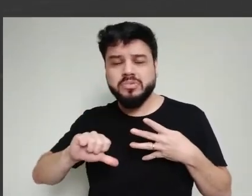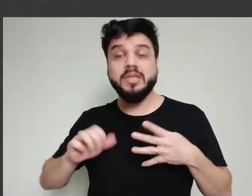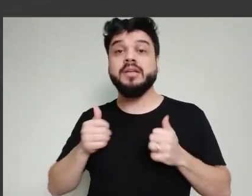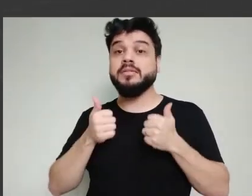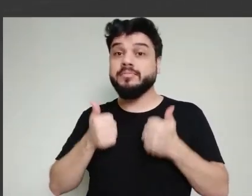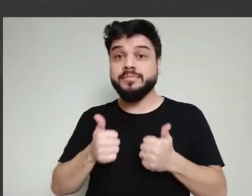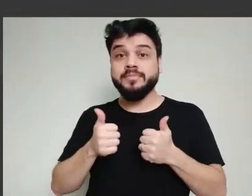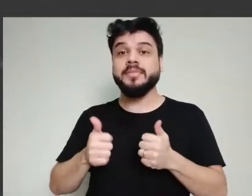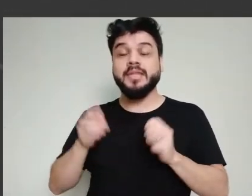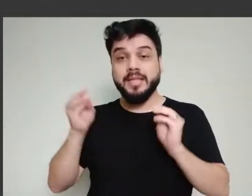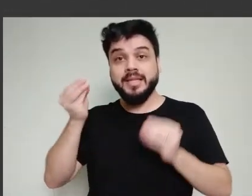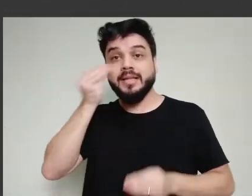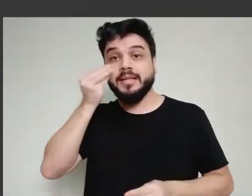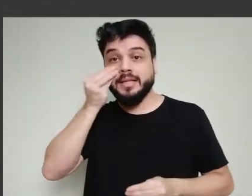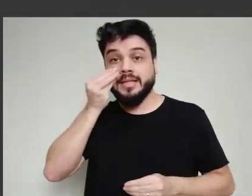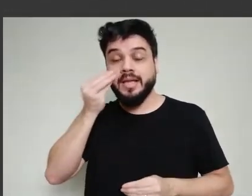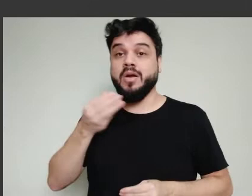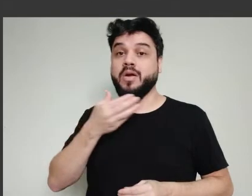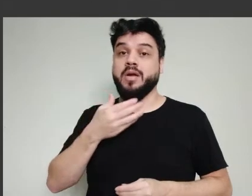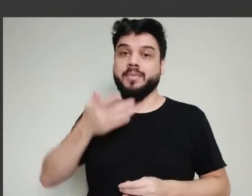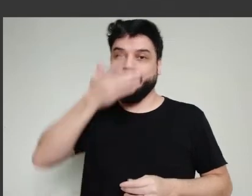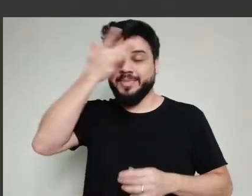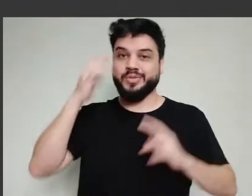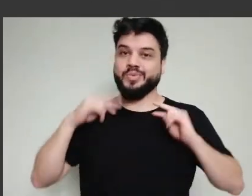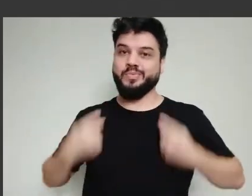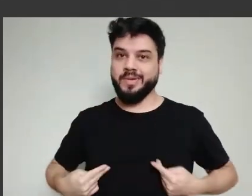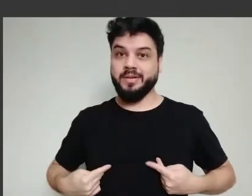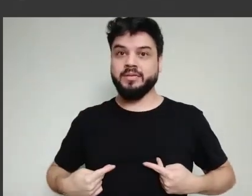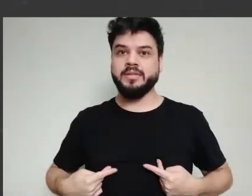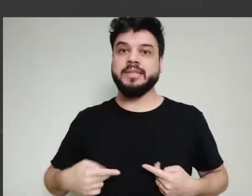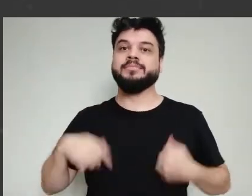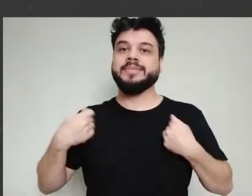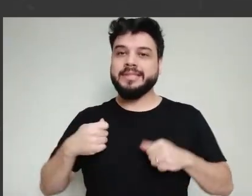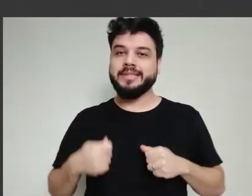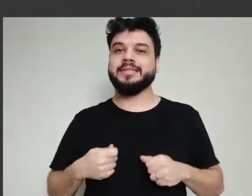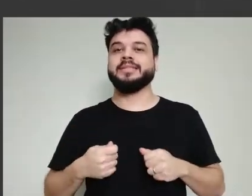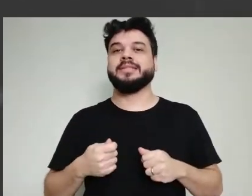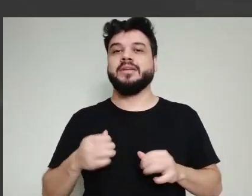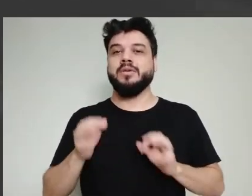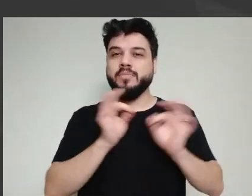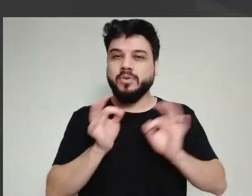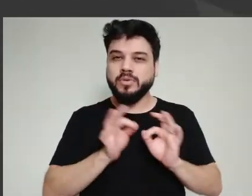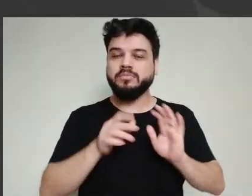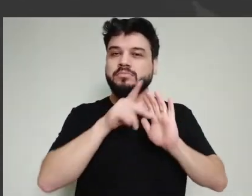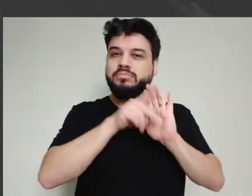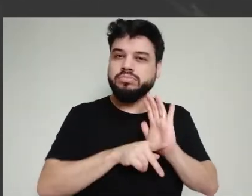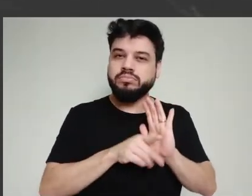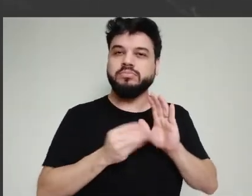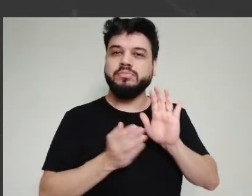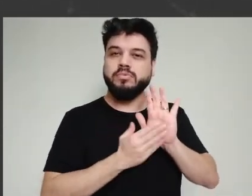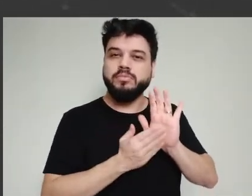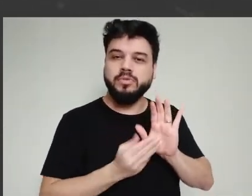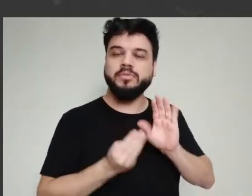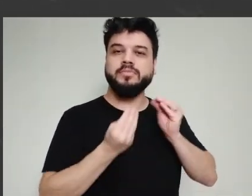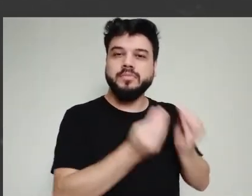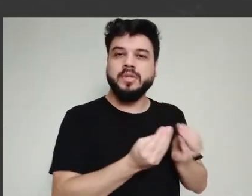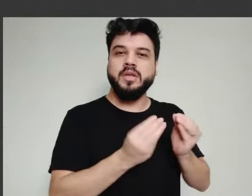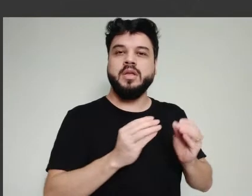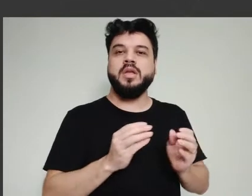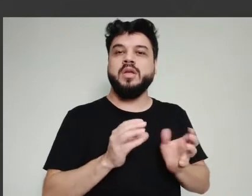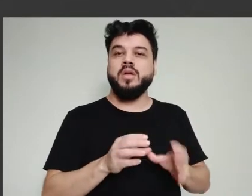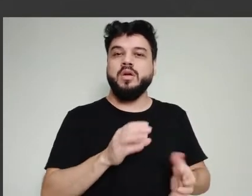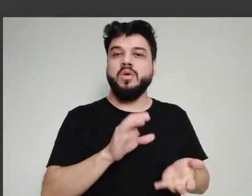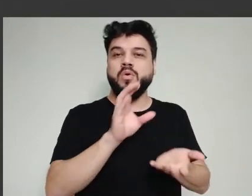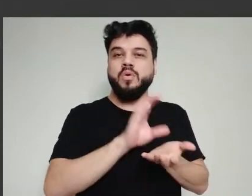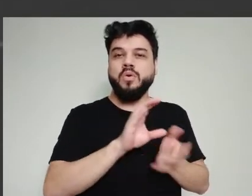o projeto para o comitê de ética, para entrar com um projeto desse em humanos. Então, nos testes em humanos, a gente pega primeiro um